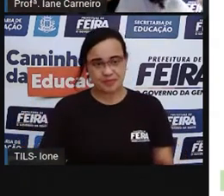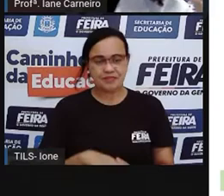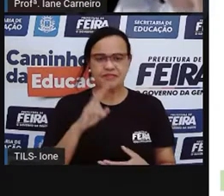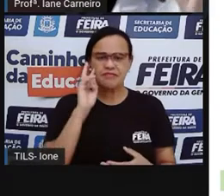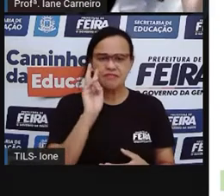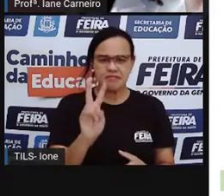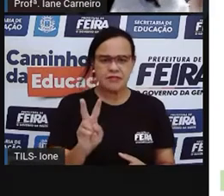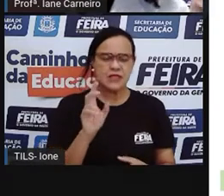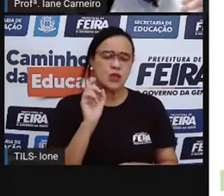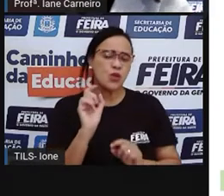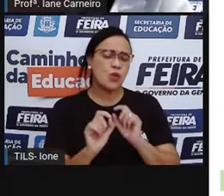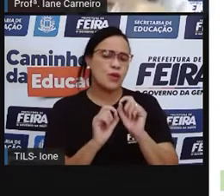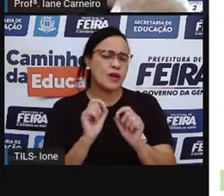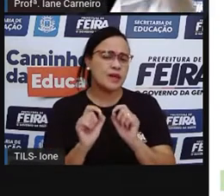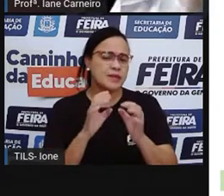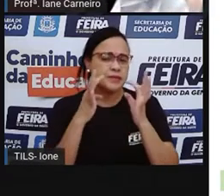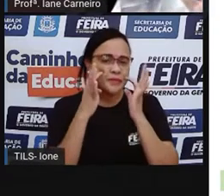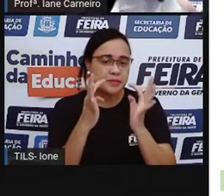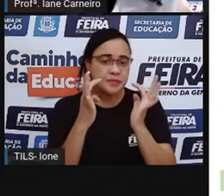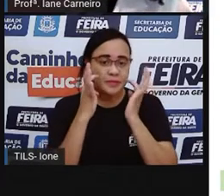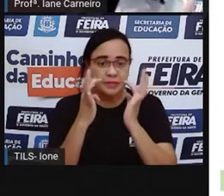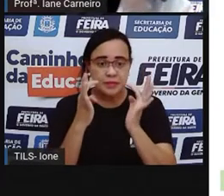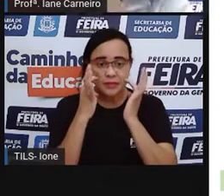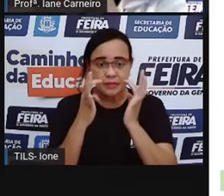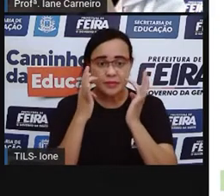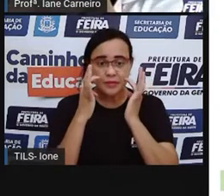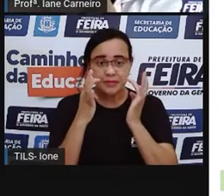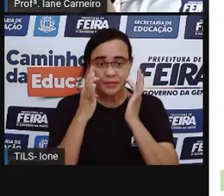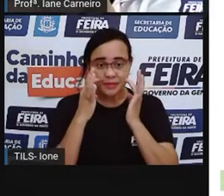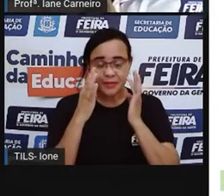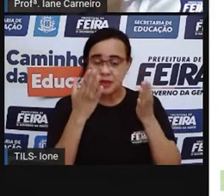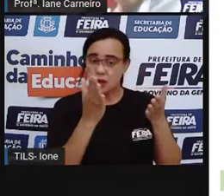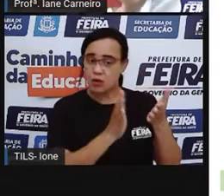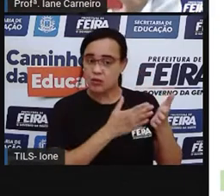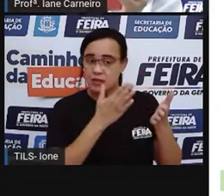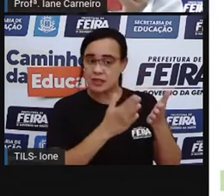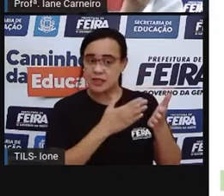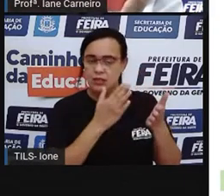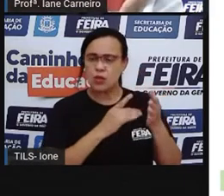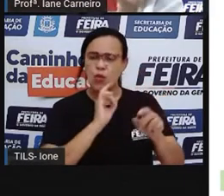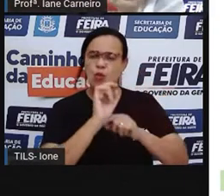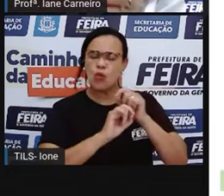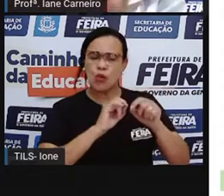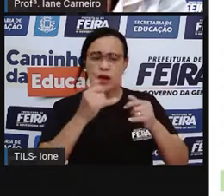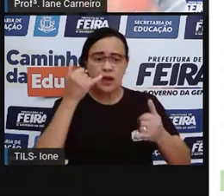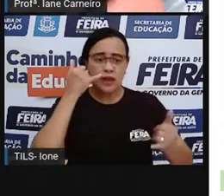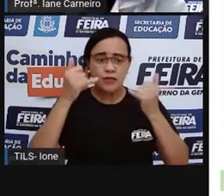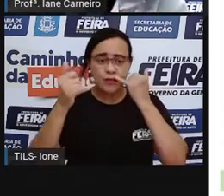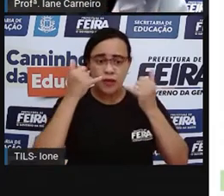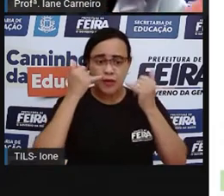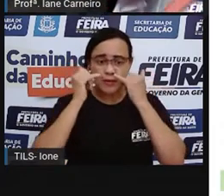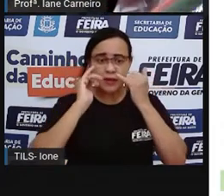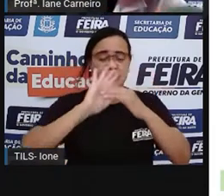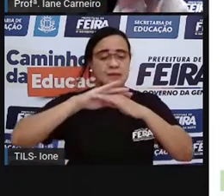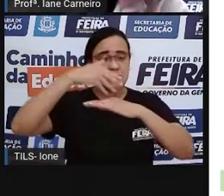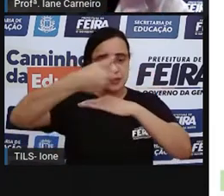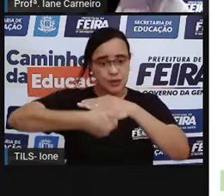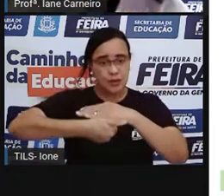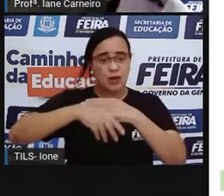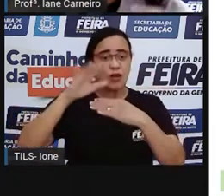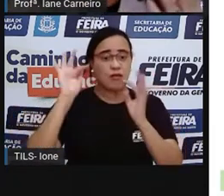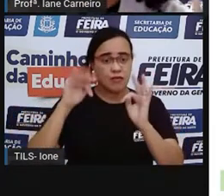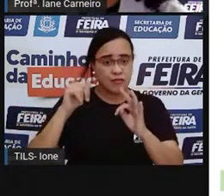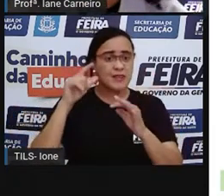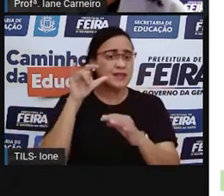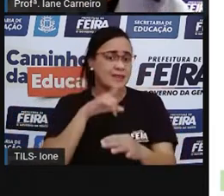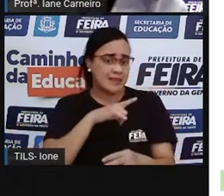Verificar, observar sobre o que esse livro vai falar, olhando aqui no fundo dele. Ó, vocês podem vir aqui no final, que